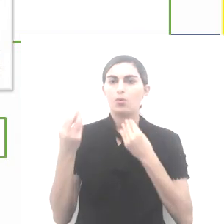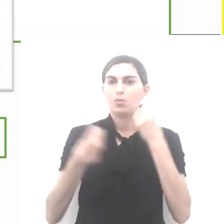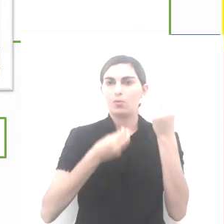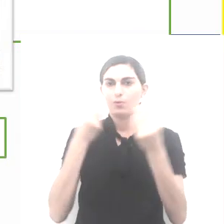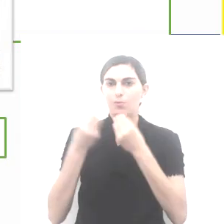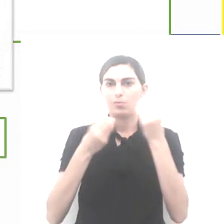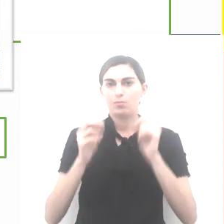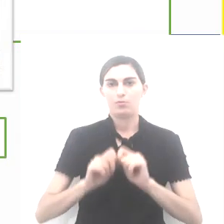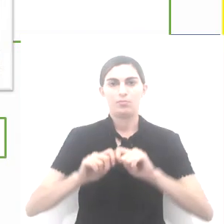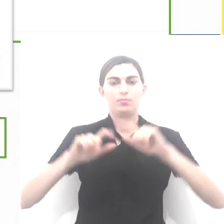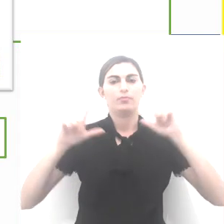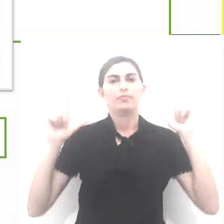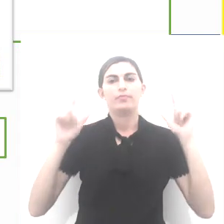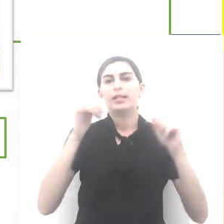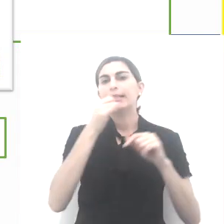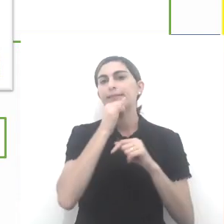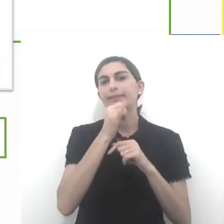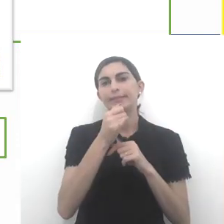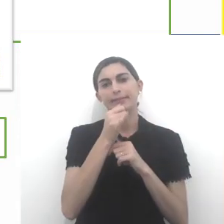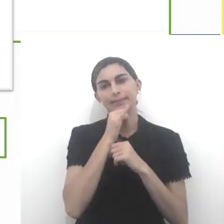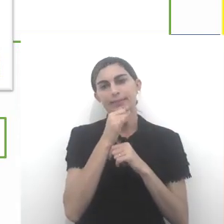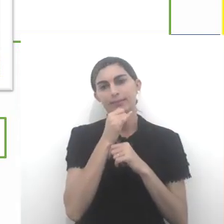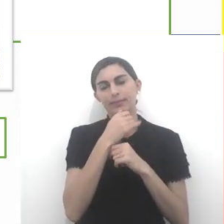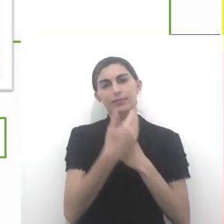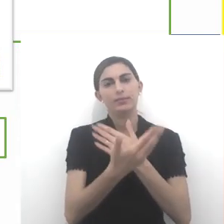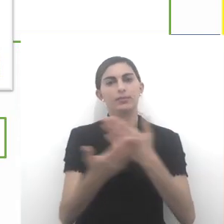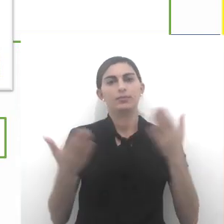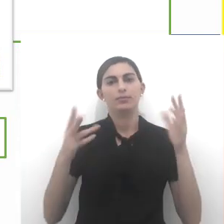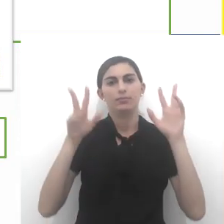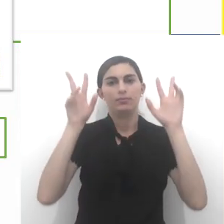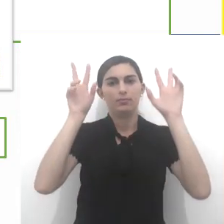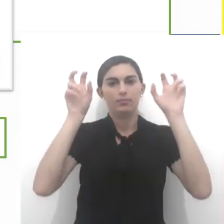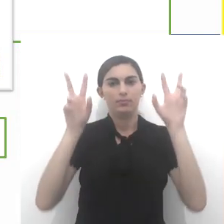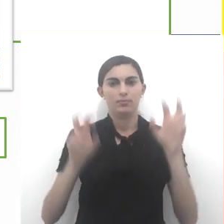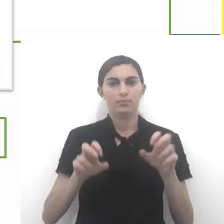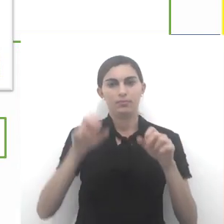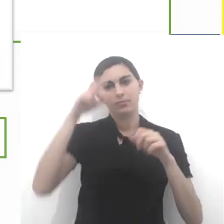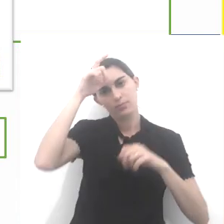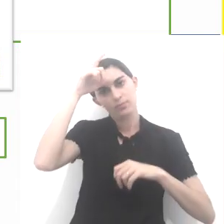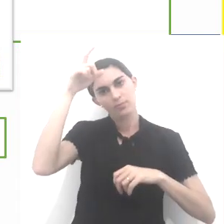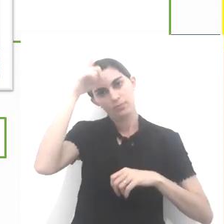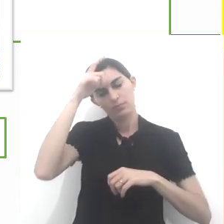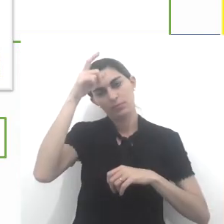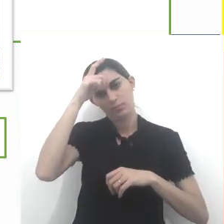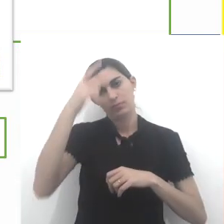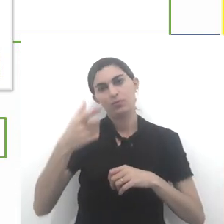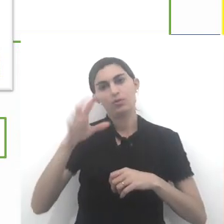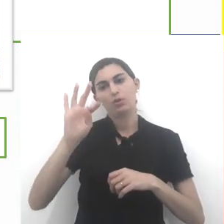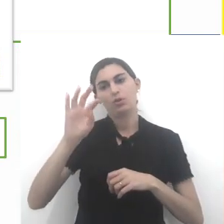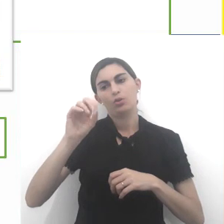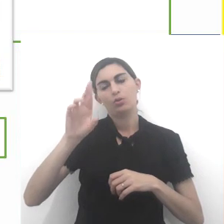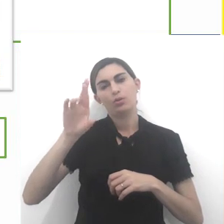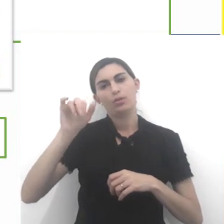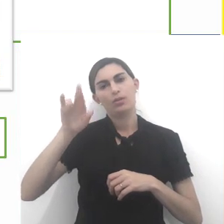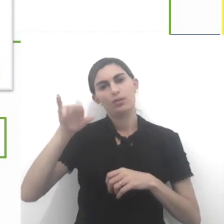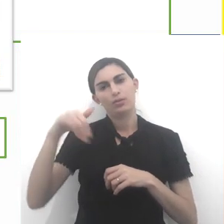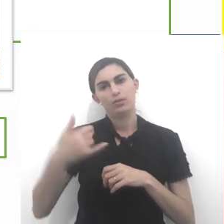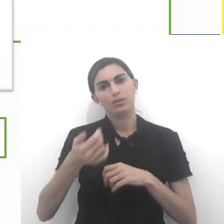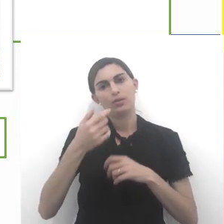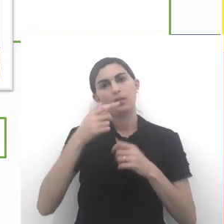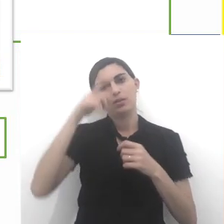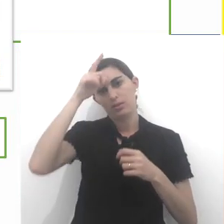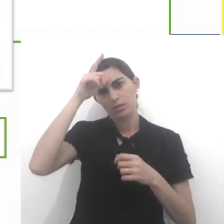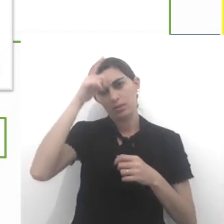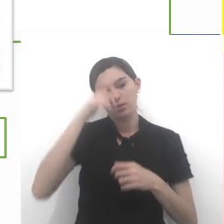Como há na tela, um exemplo, que está até, entre aspas, de líderes, a intolerância de